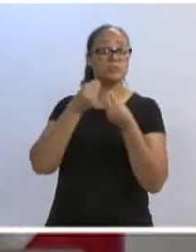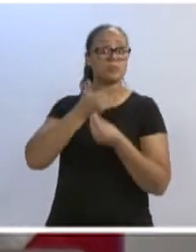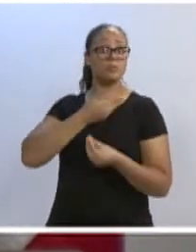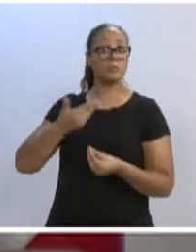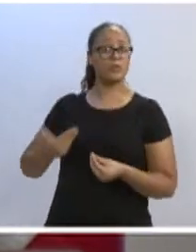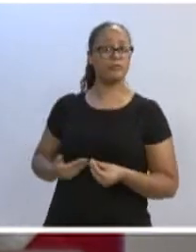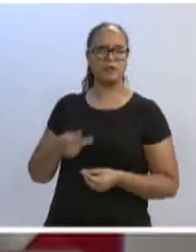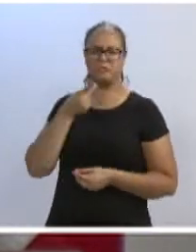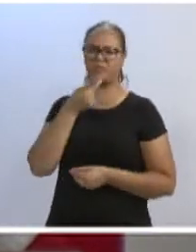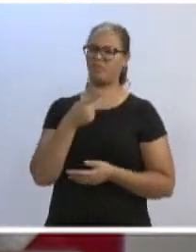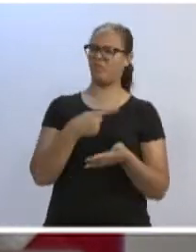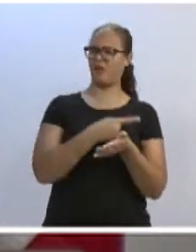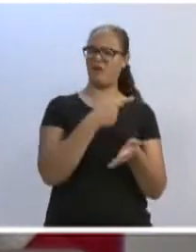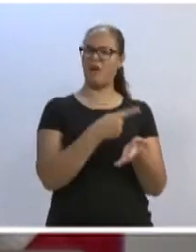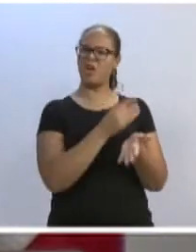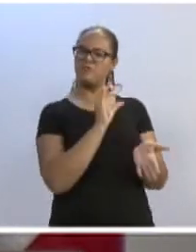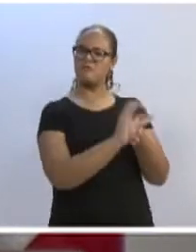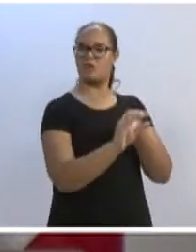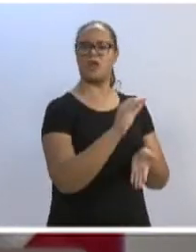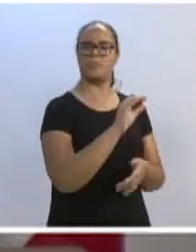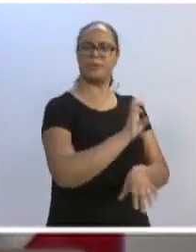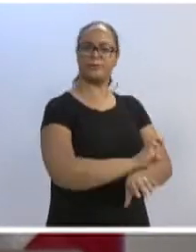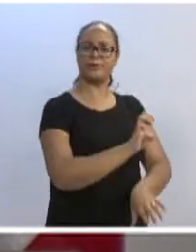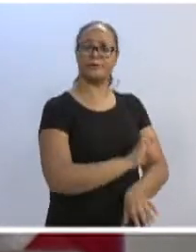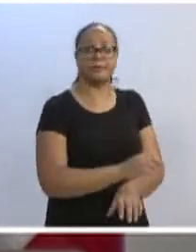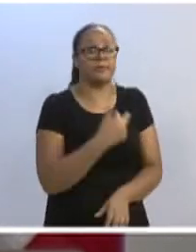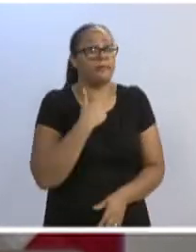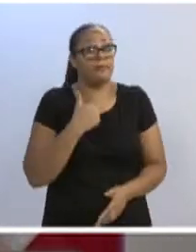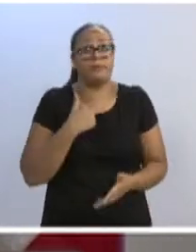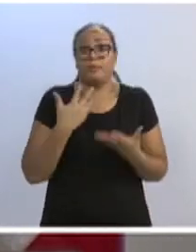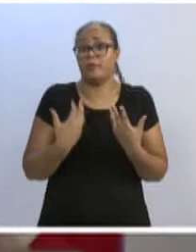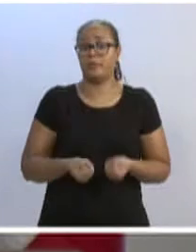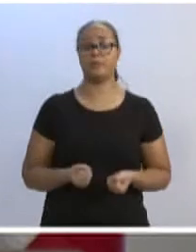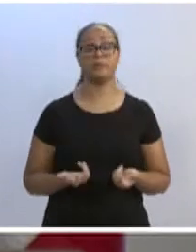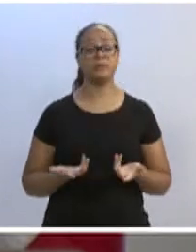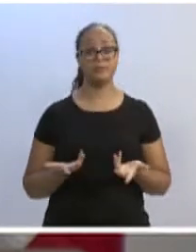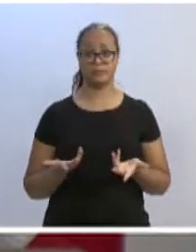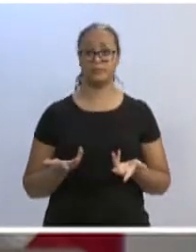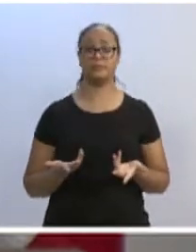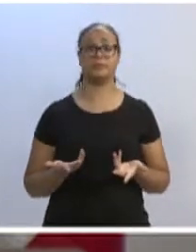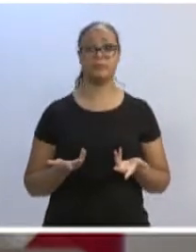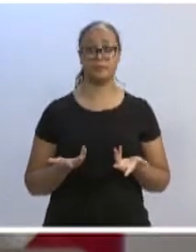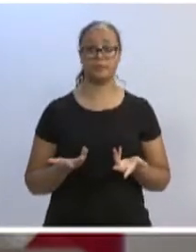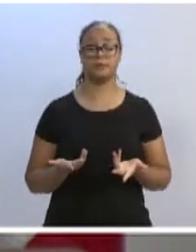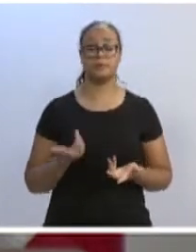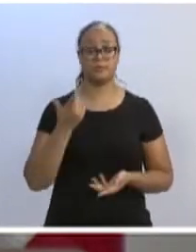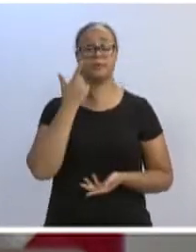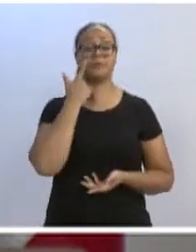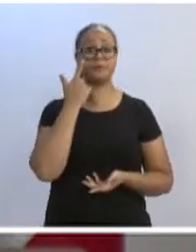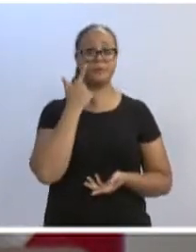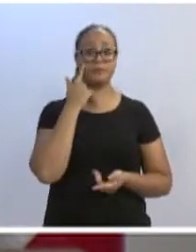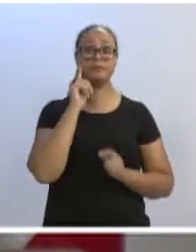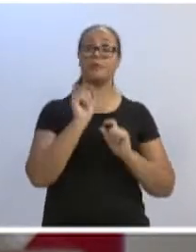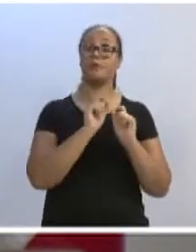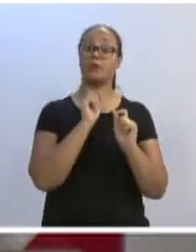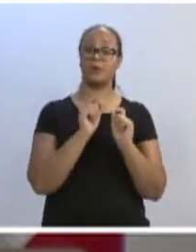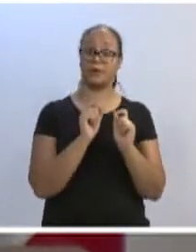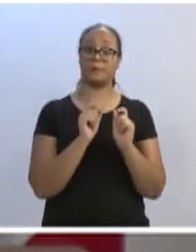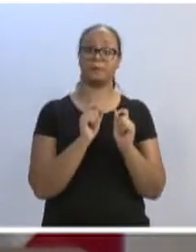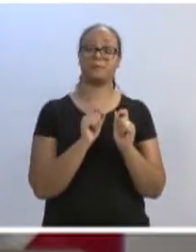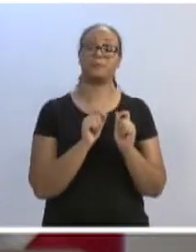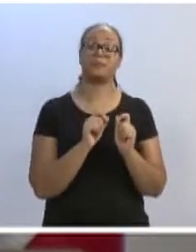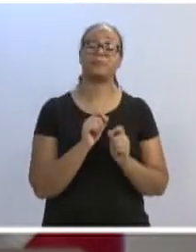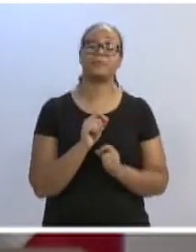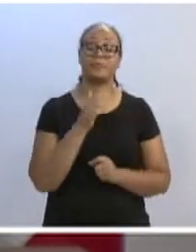em educação. Não podemos mais conviver com esse tipo de coisa. E olha o que diz no DC de ontem